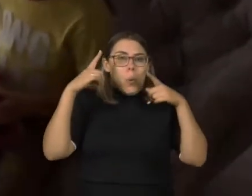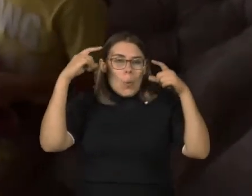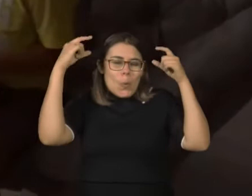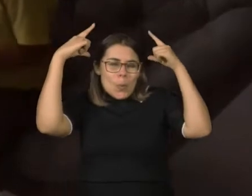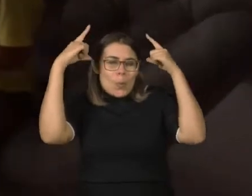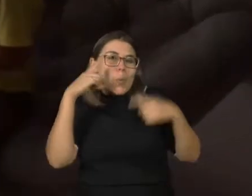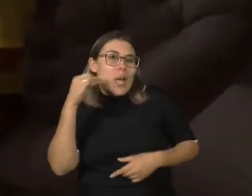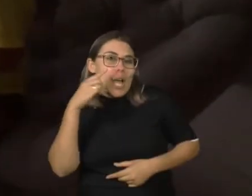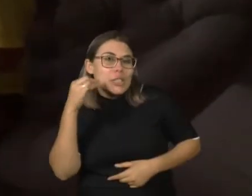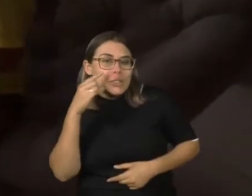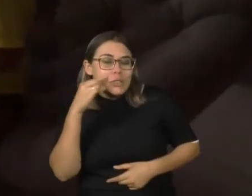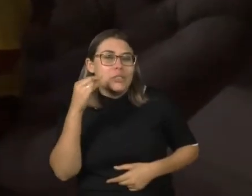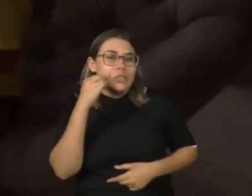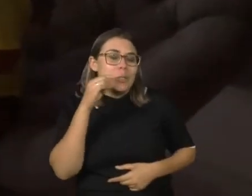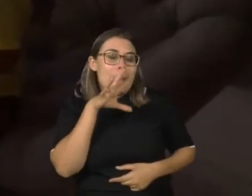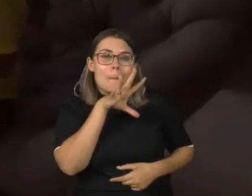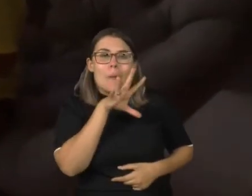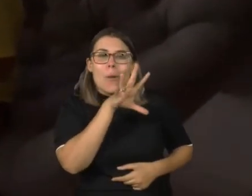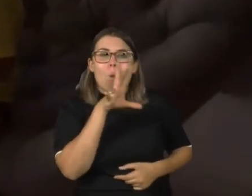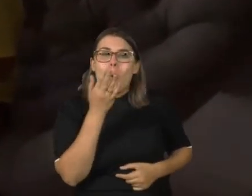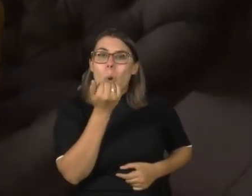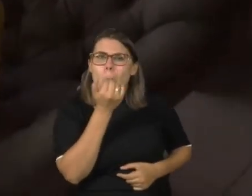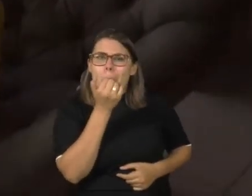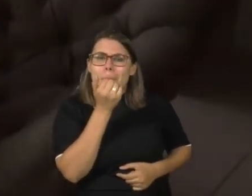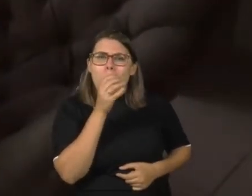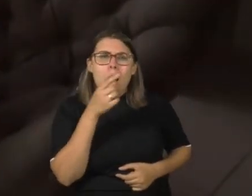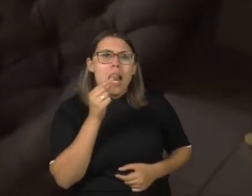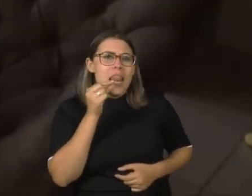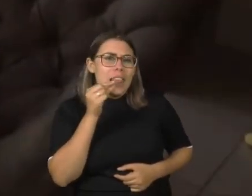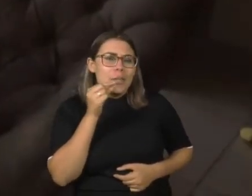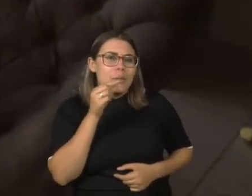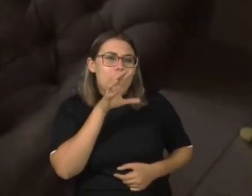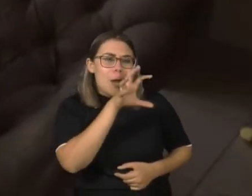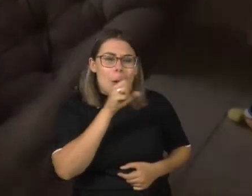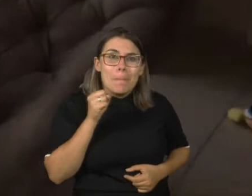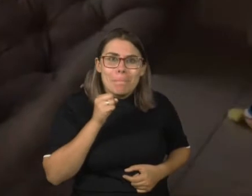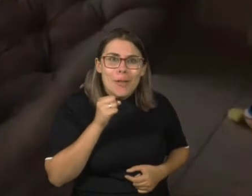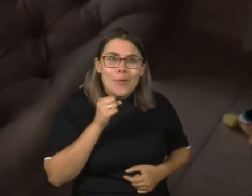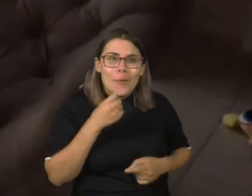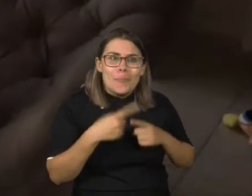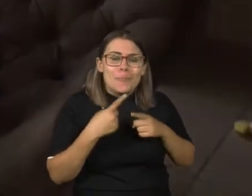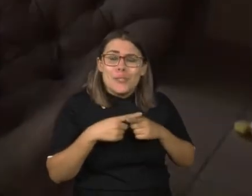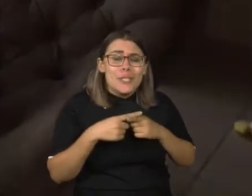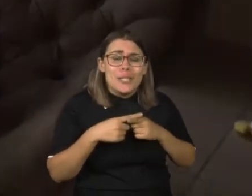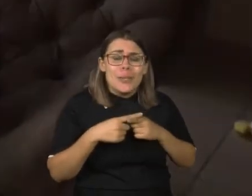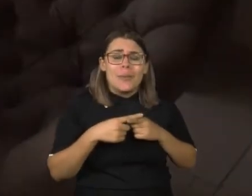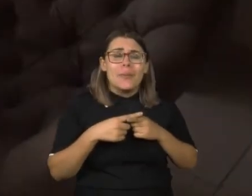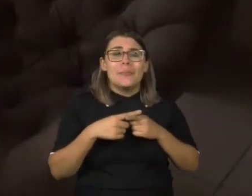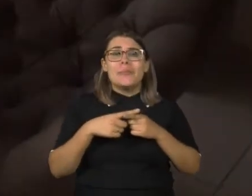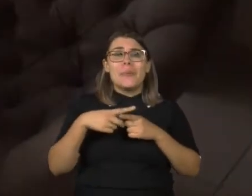Cadê o gatinho do pedro? Por ele não está falando?